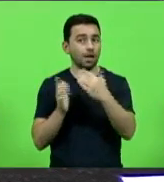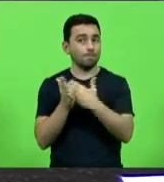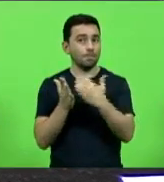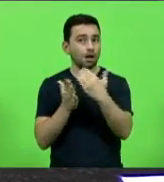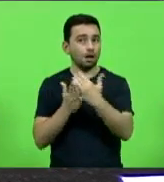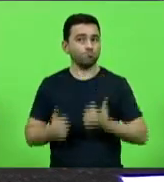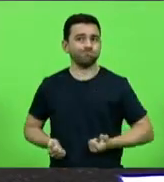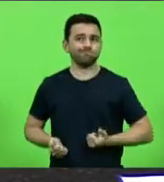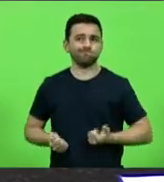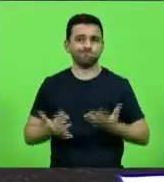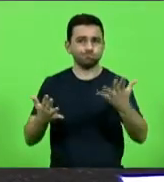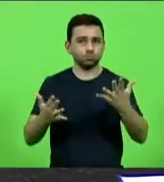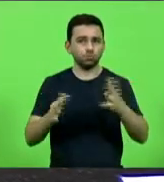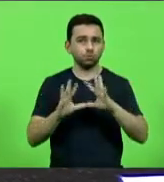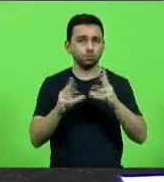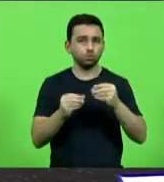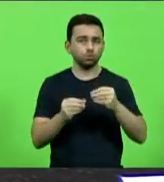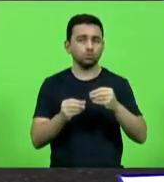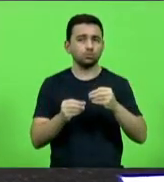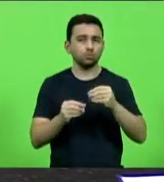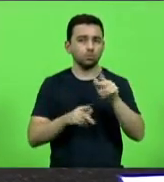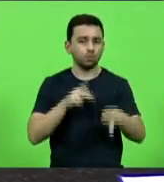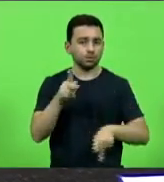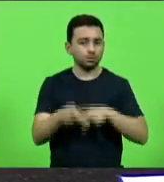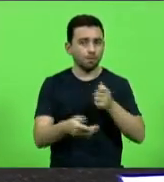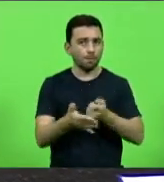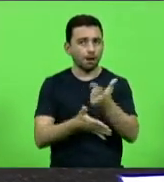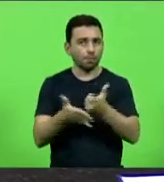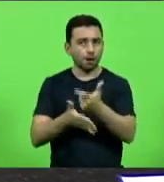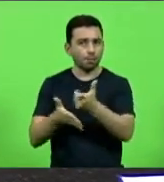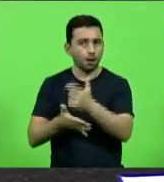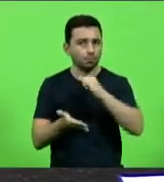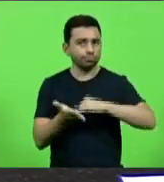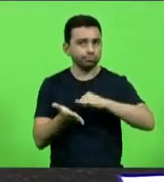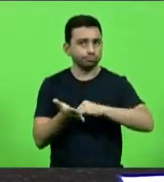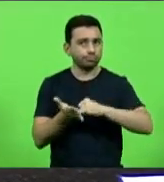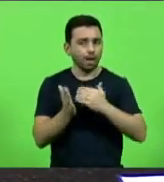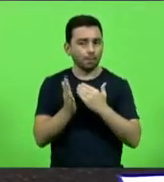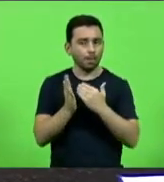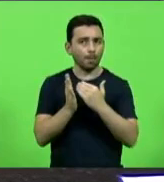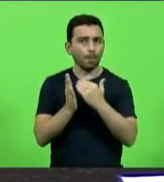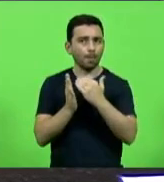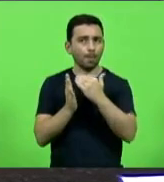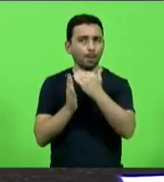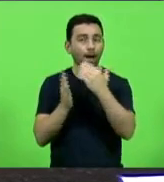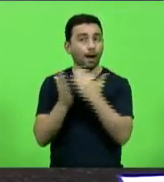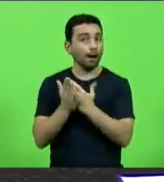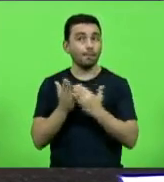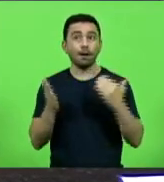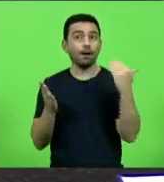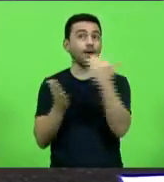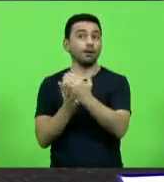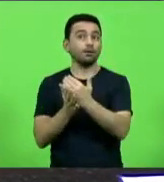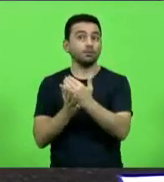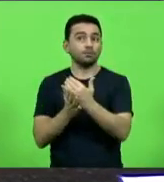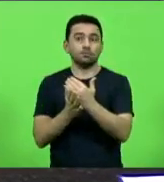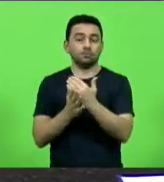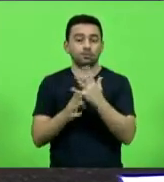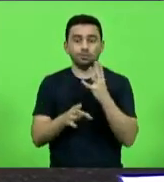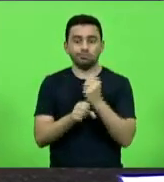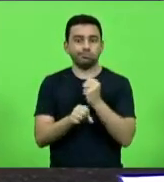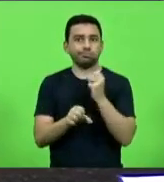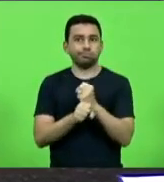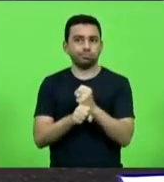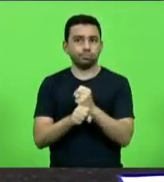do pagador de impostos catarinense. Esse gasto, ele cresce acima do que cresce o orçamento do Estado.